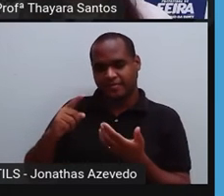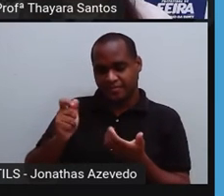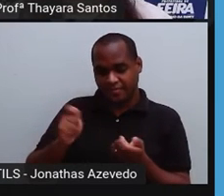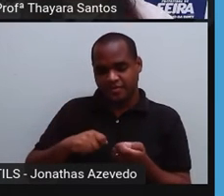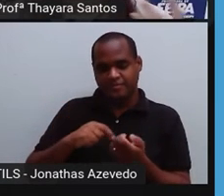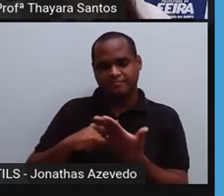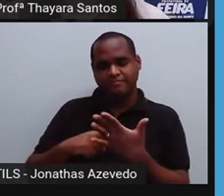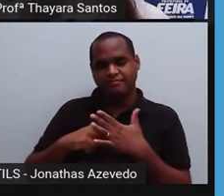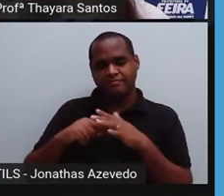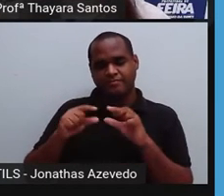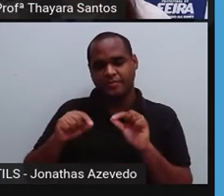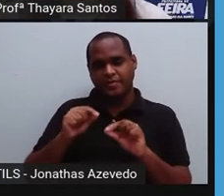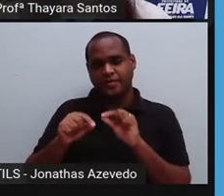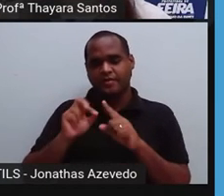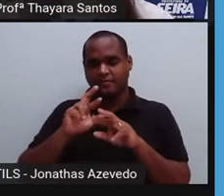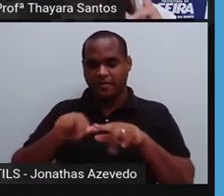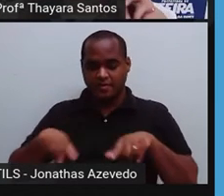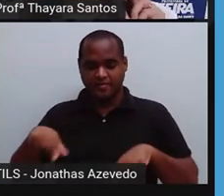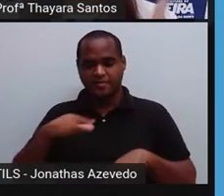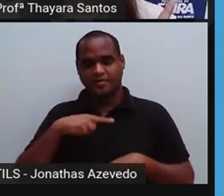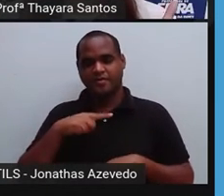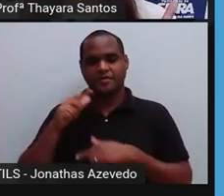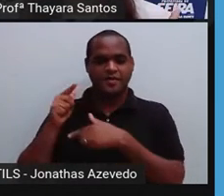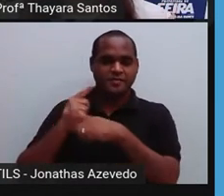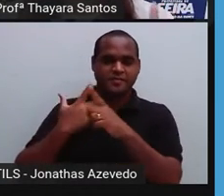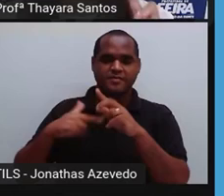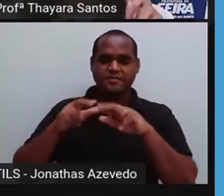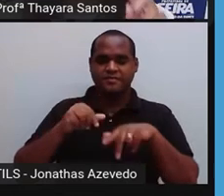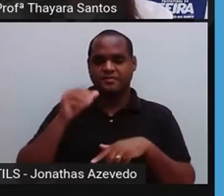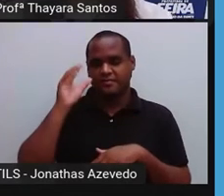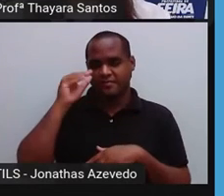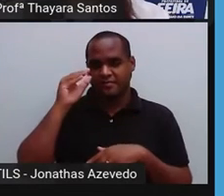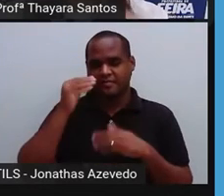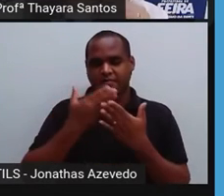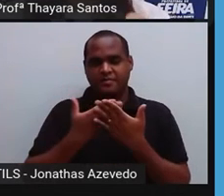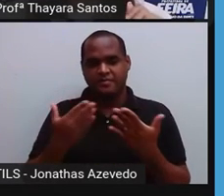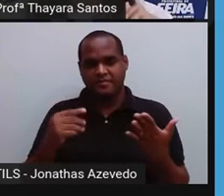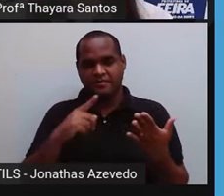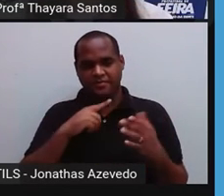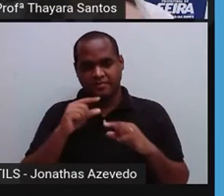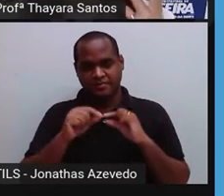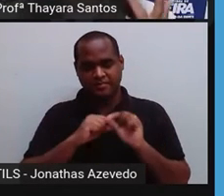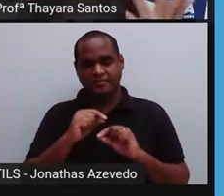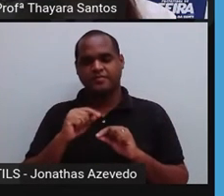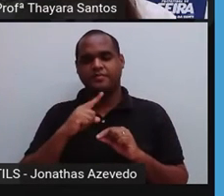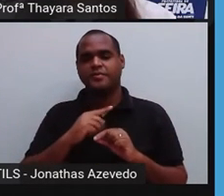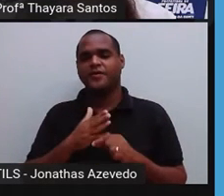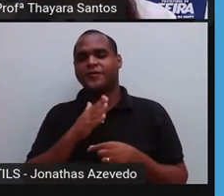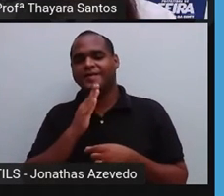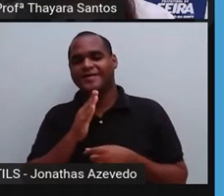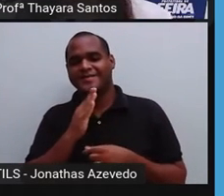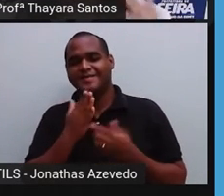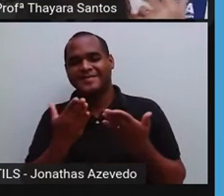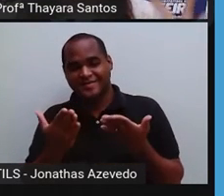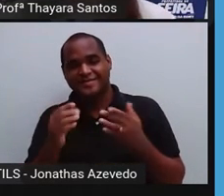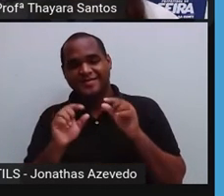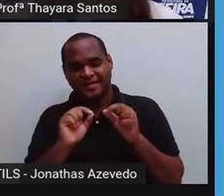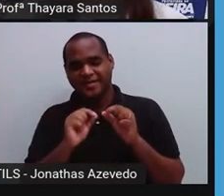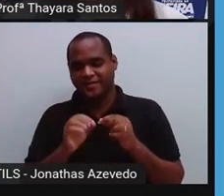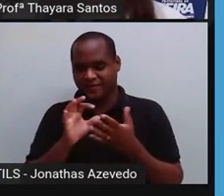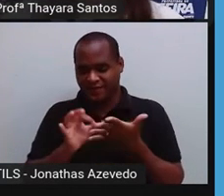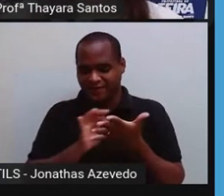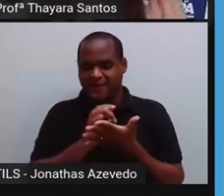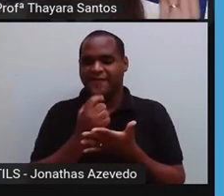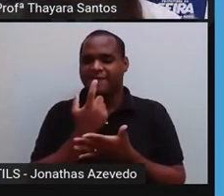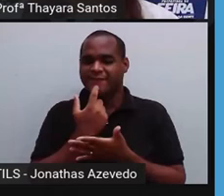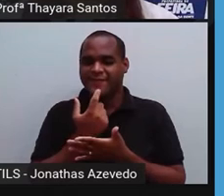de leucócitos. A gente tem vários tipos de leucócitos. E também uma curiosidade, a hemácia também é conhecida como glóbulo vermelho, justamente porque ela é rica em